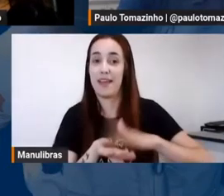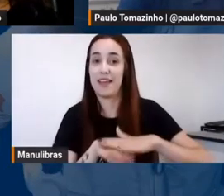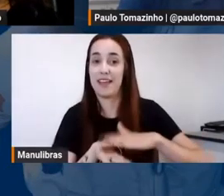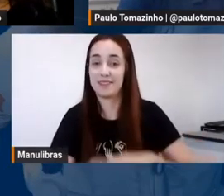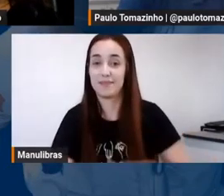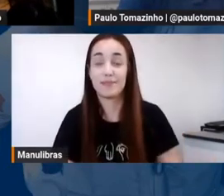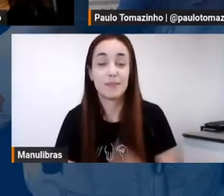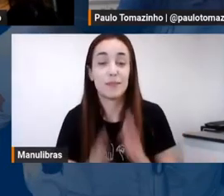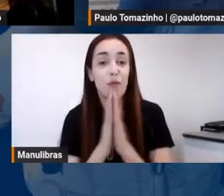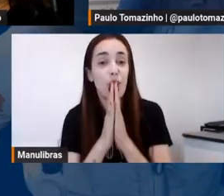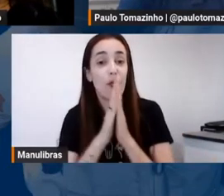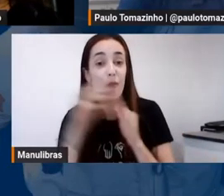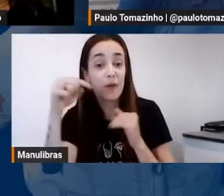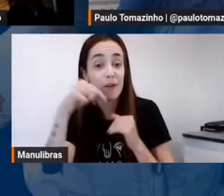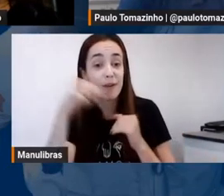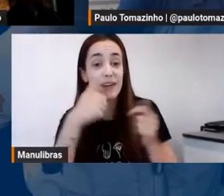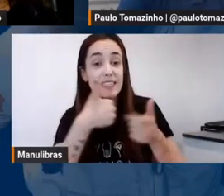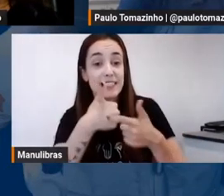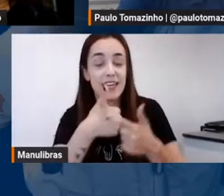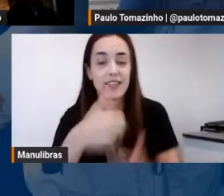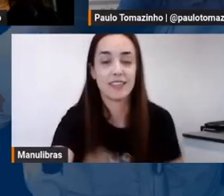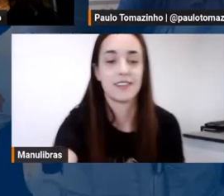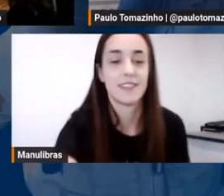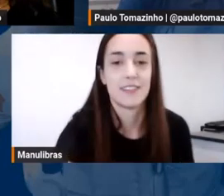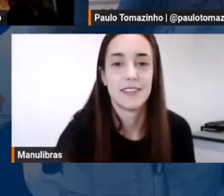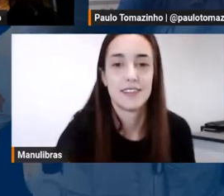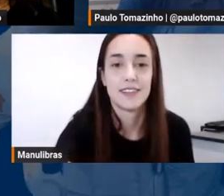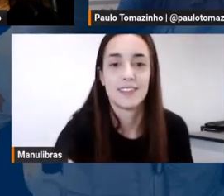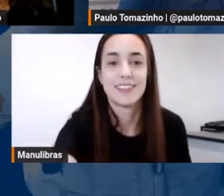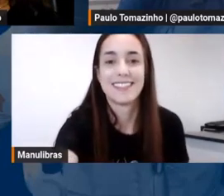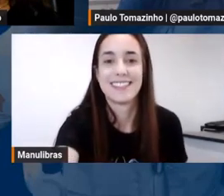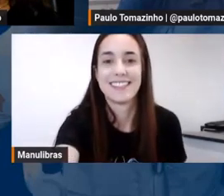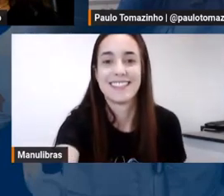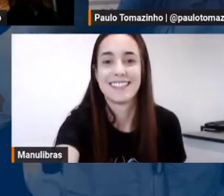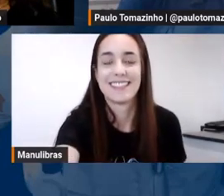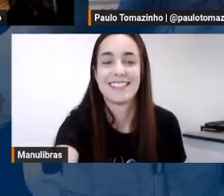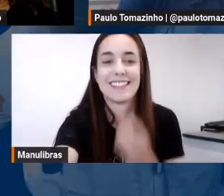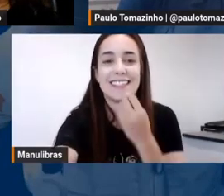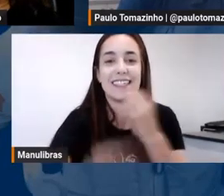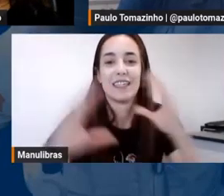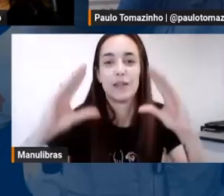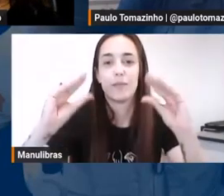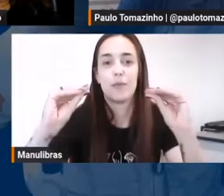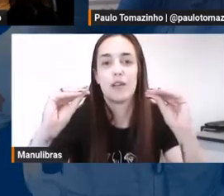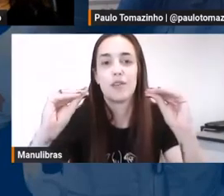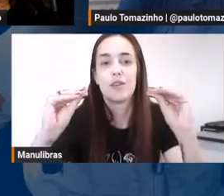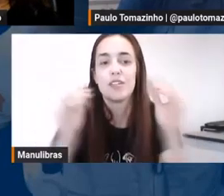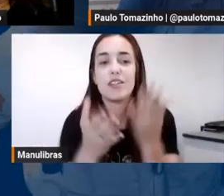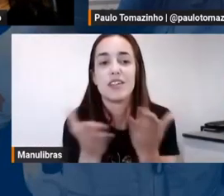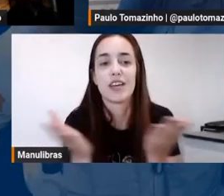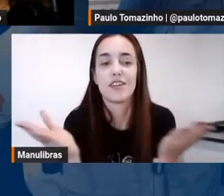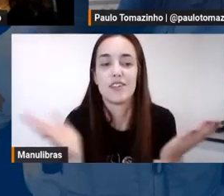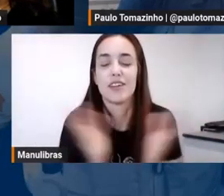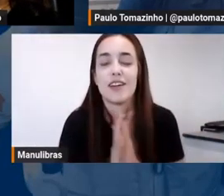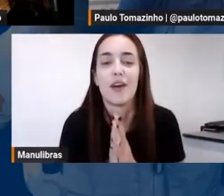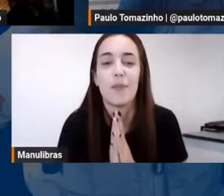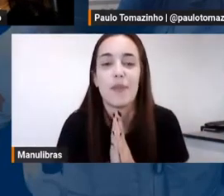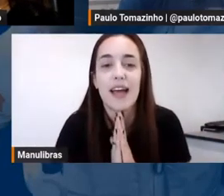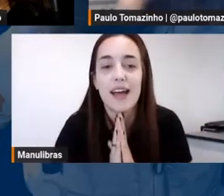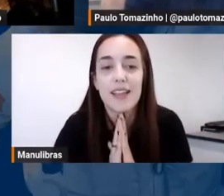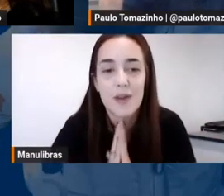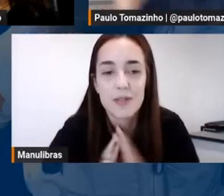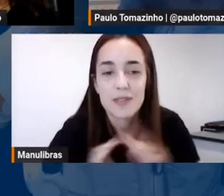Vamos de novo lá então, Manu? Fale qual é o seu arroba aí para as pessoas poderem te acompanhar nas redes sociais. Boa noite, gente.